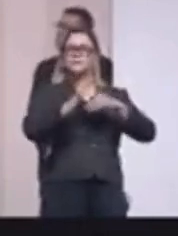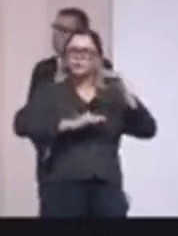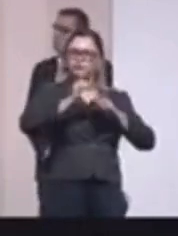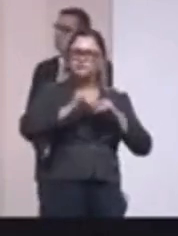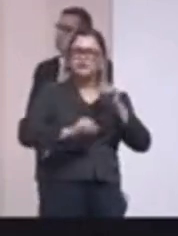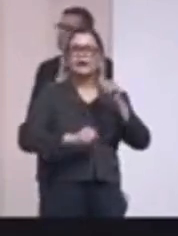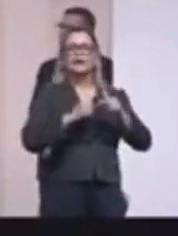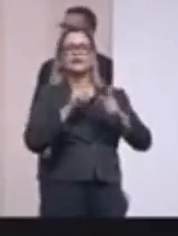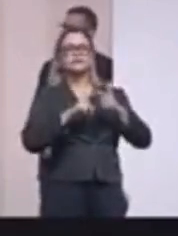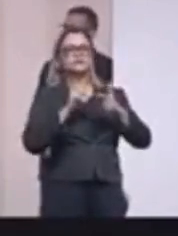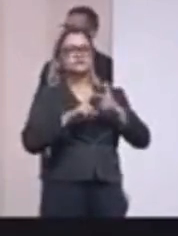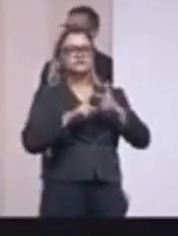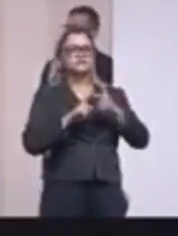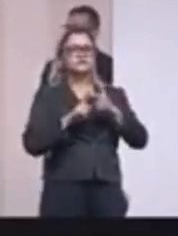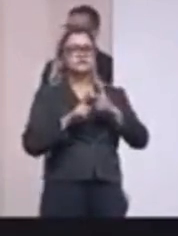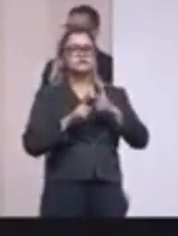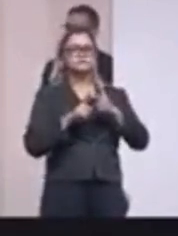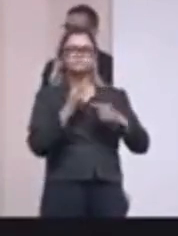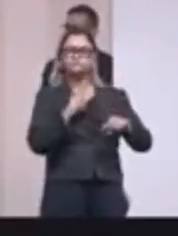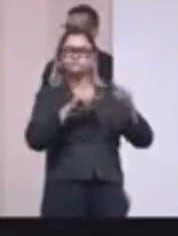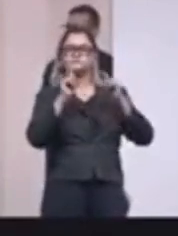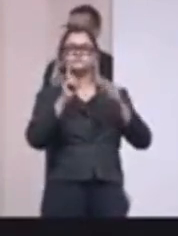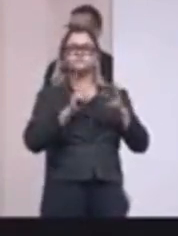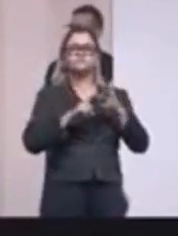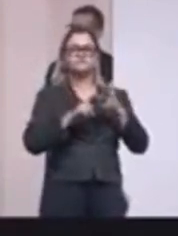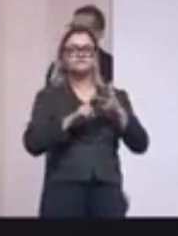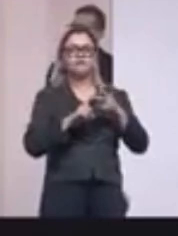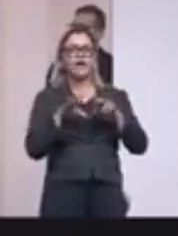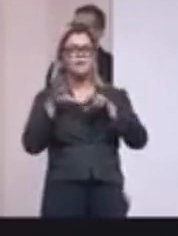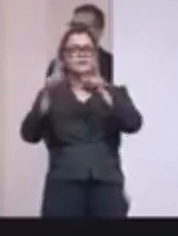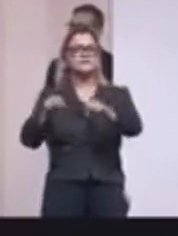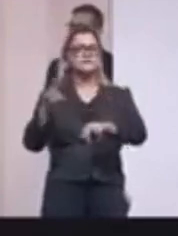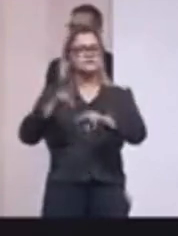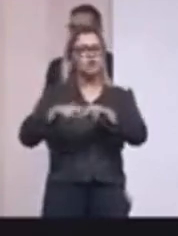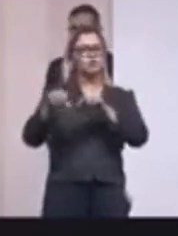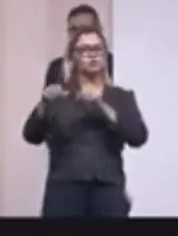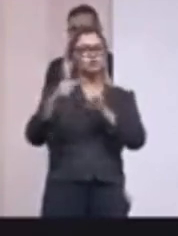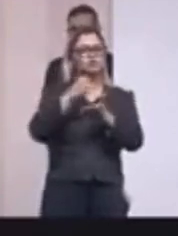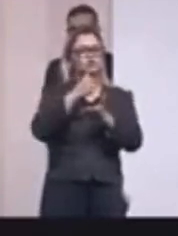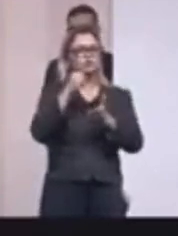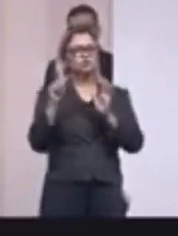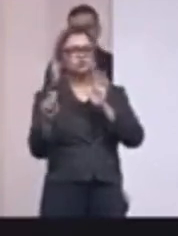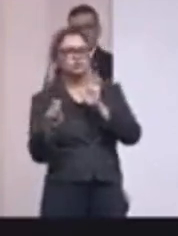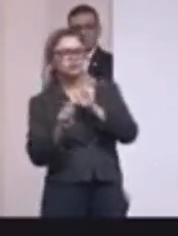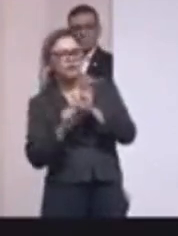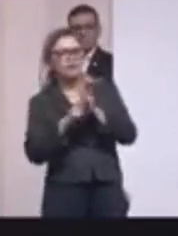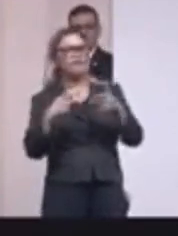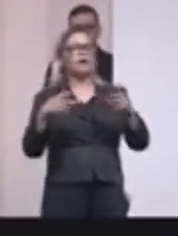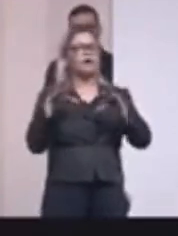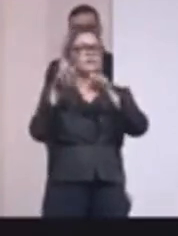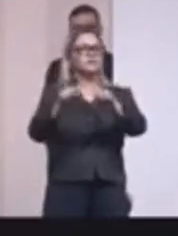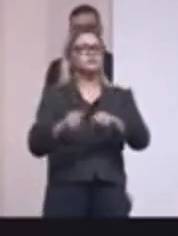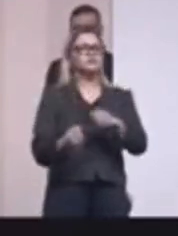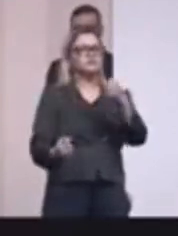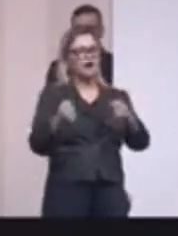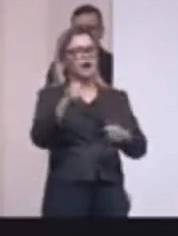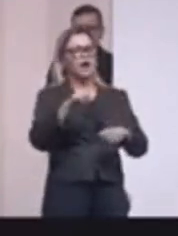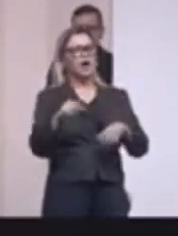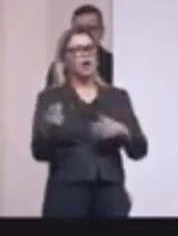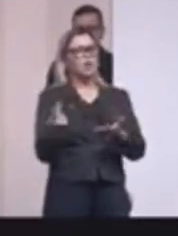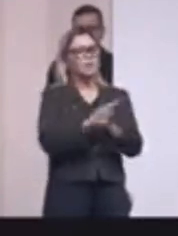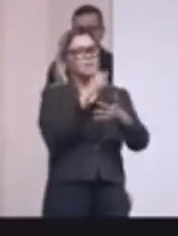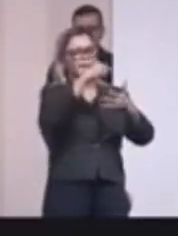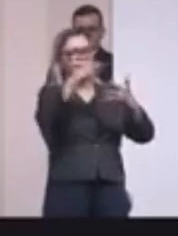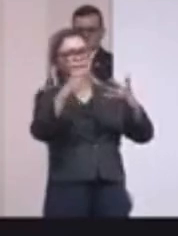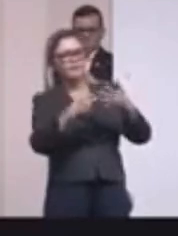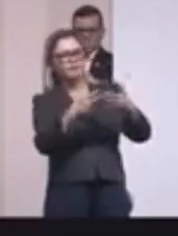em termos aí de alcance, apreensão de drogas, recuperação de veículos, deslinde, desfecho de investigações.